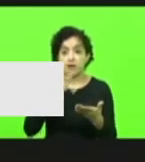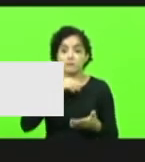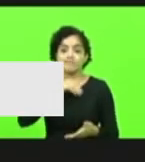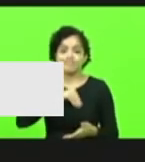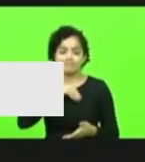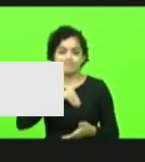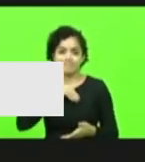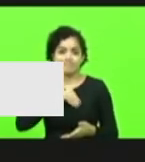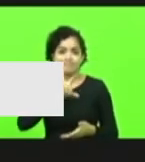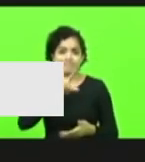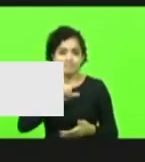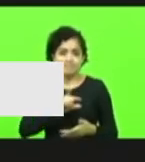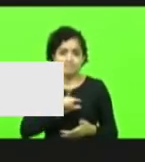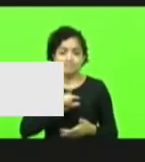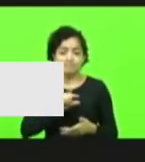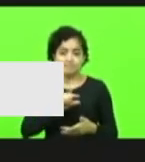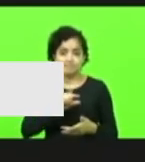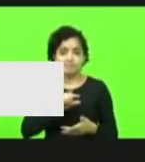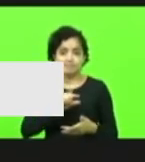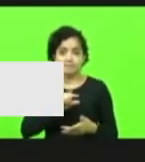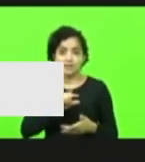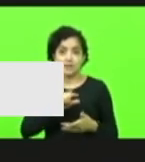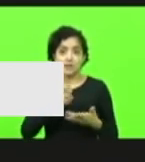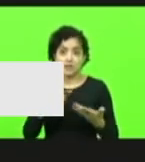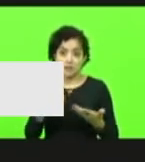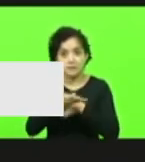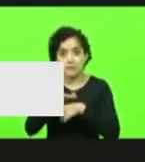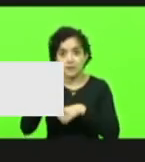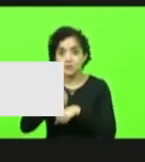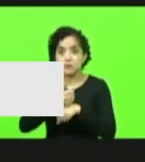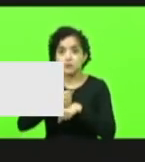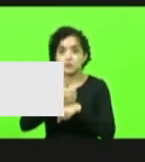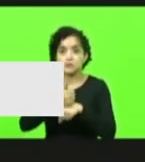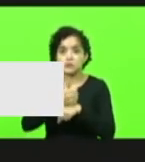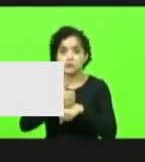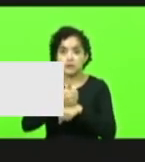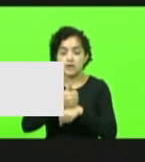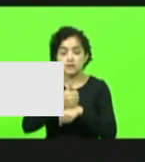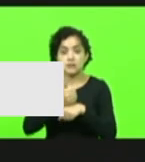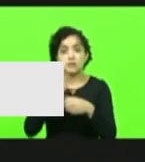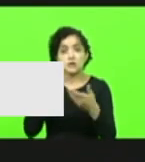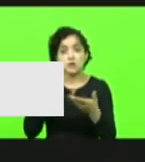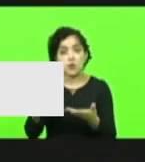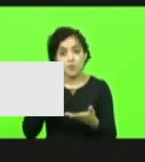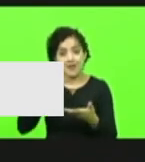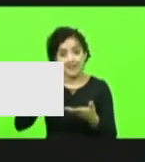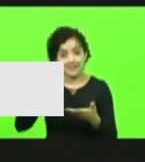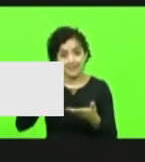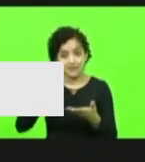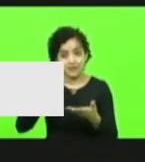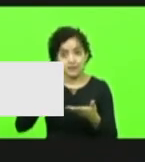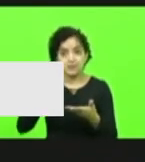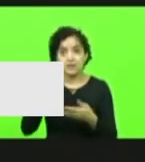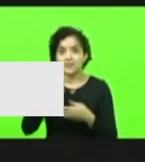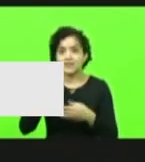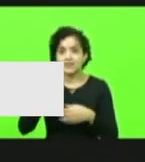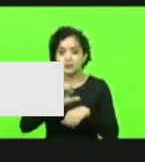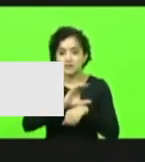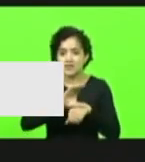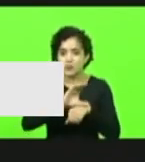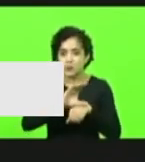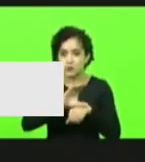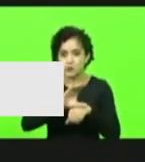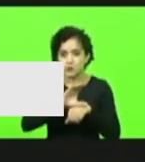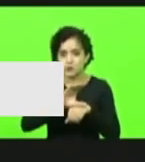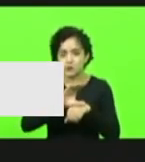ela não é o que deveriam receber. E como aqui em Jaraguá não há cursos superiores nessas